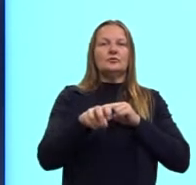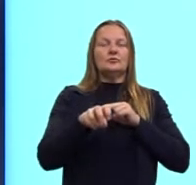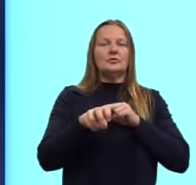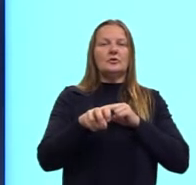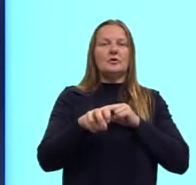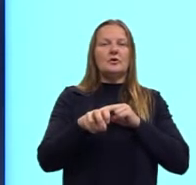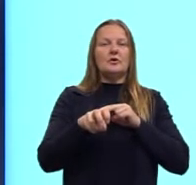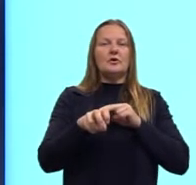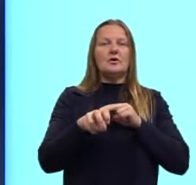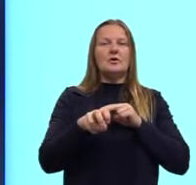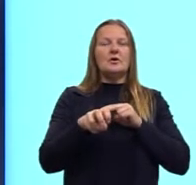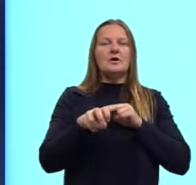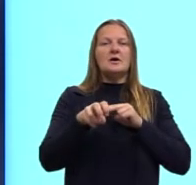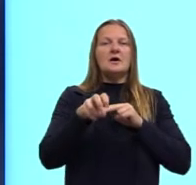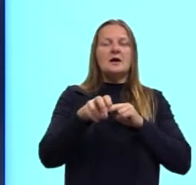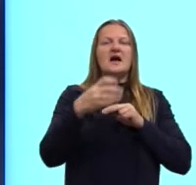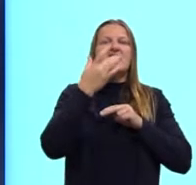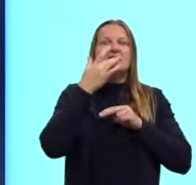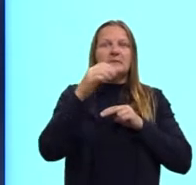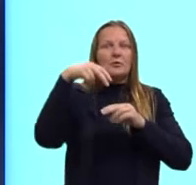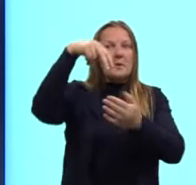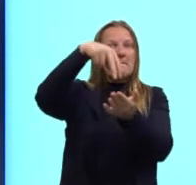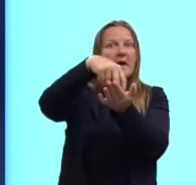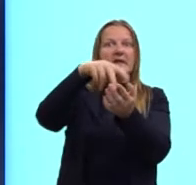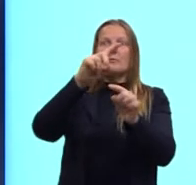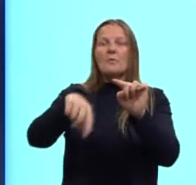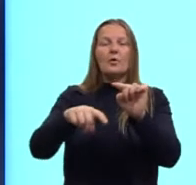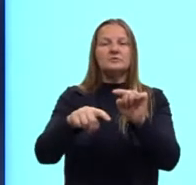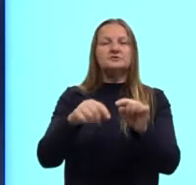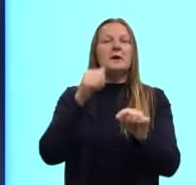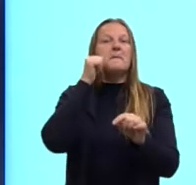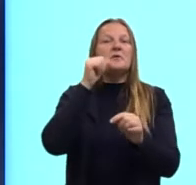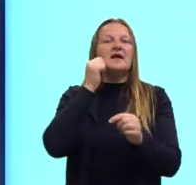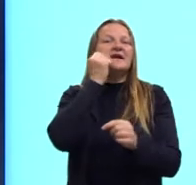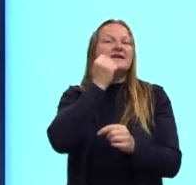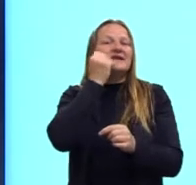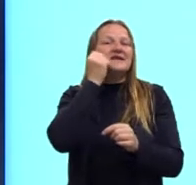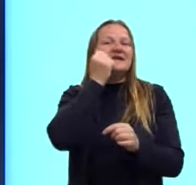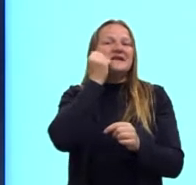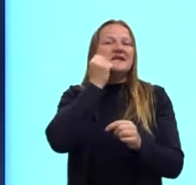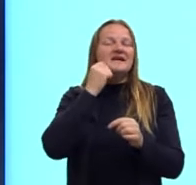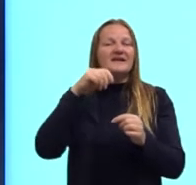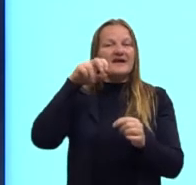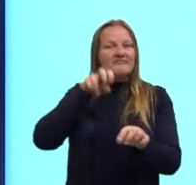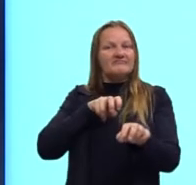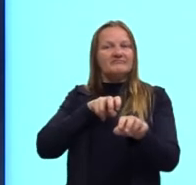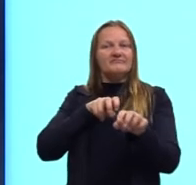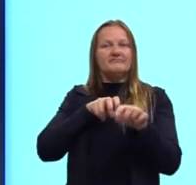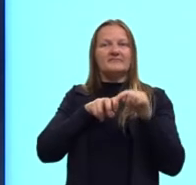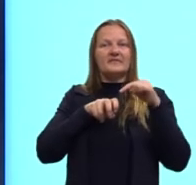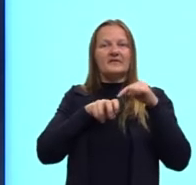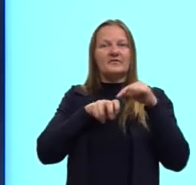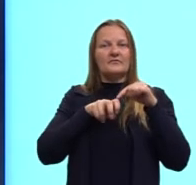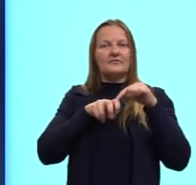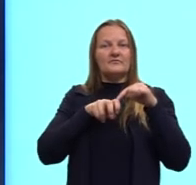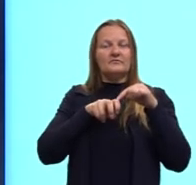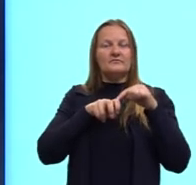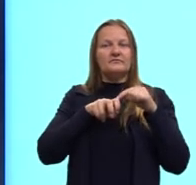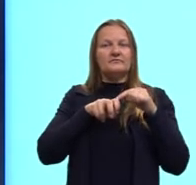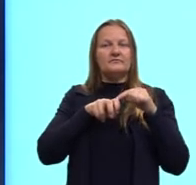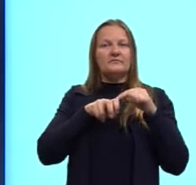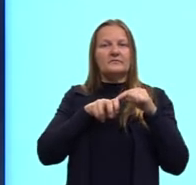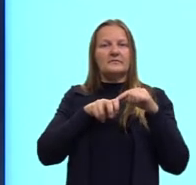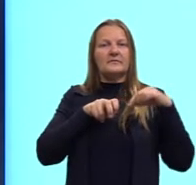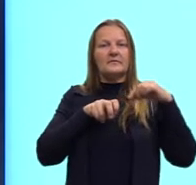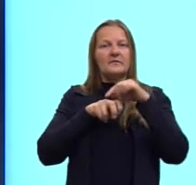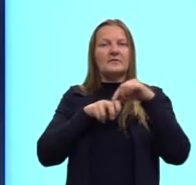disse não, tem branco em pé, isso não vai acontecer. E ele pegou a plaquinha, que dizia assentos reservados para negros